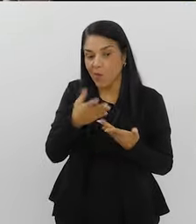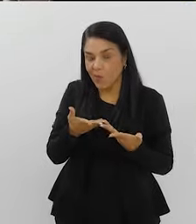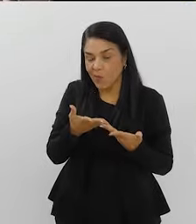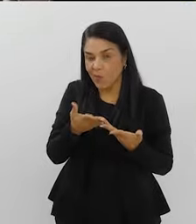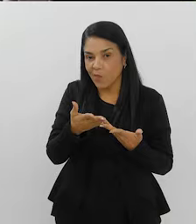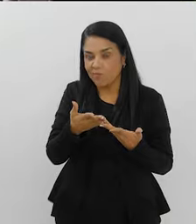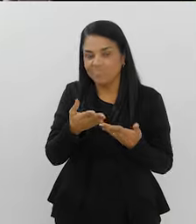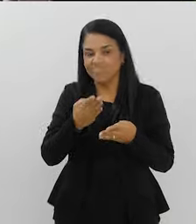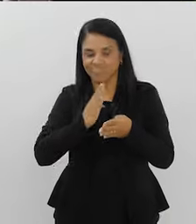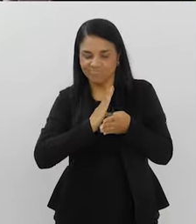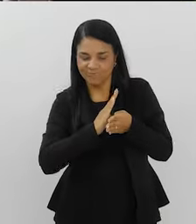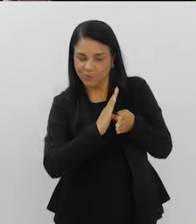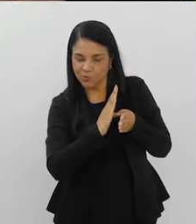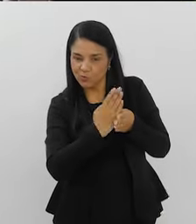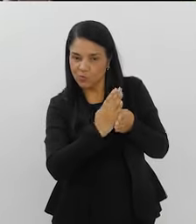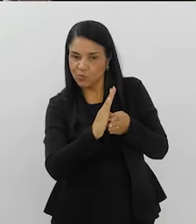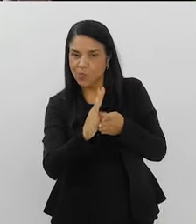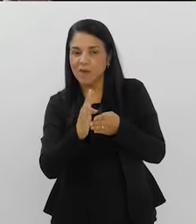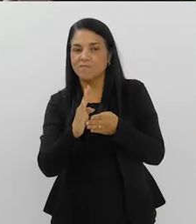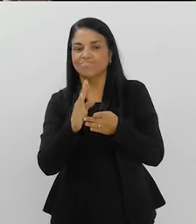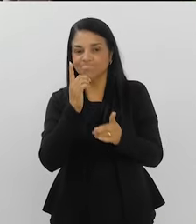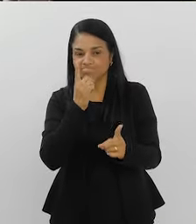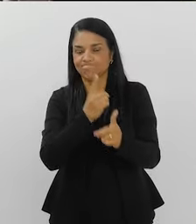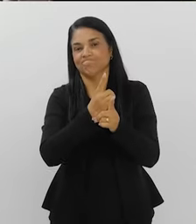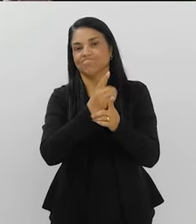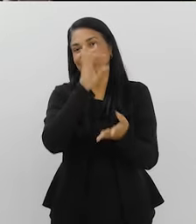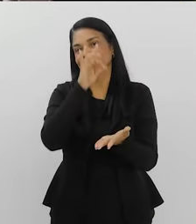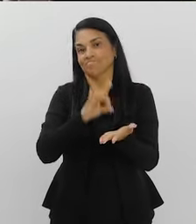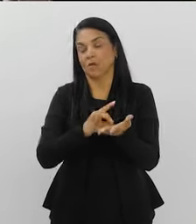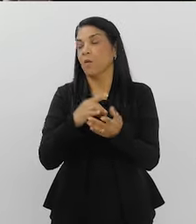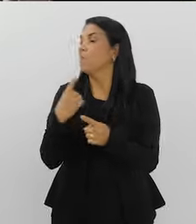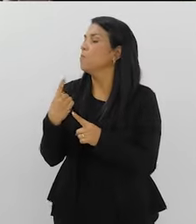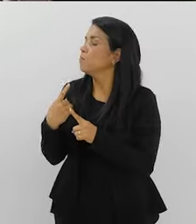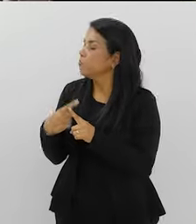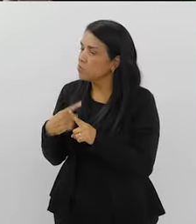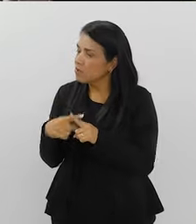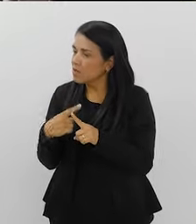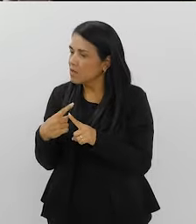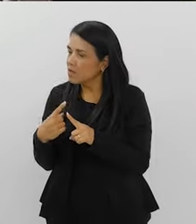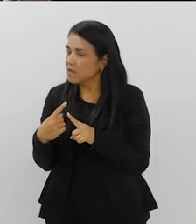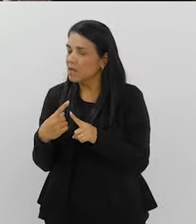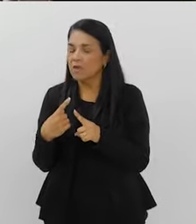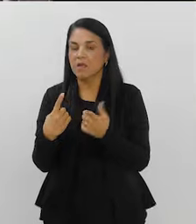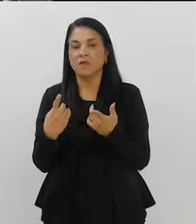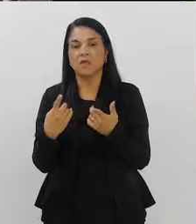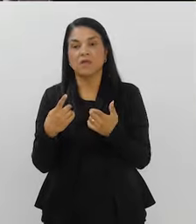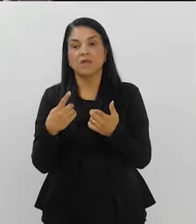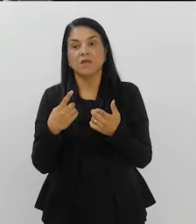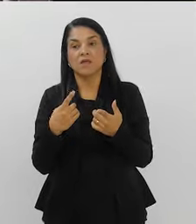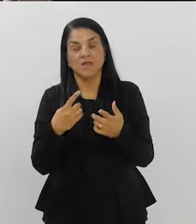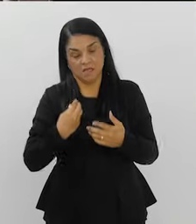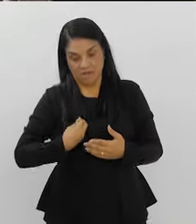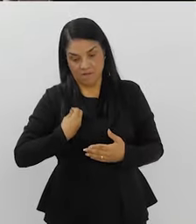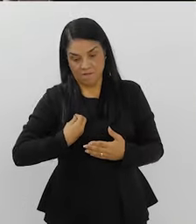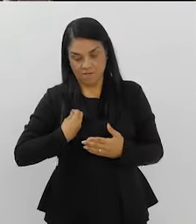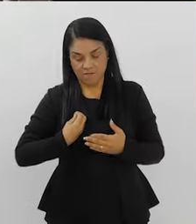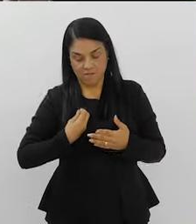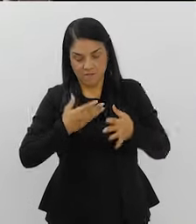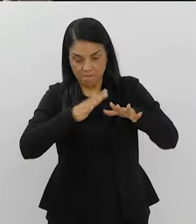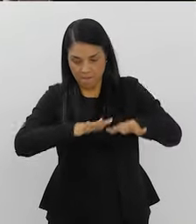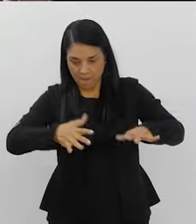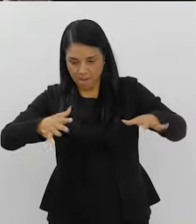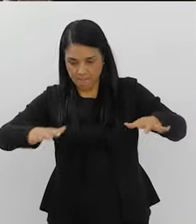porque a chance vai ser maior de encontrar. Por quê? Porque ele tem que ser não migratório, viver na costa. Então, ele está